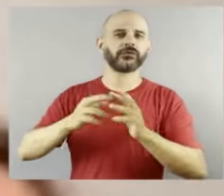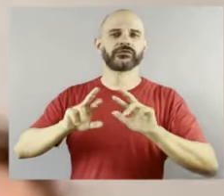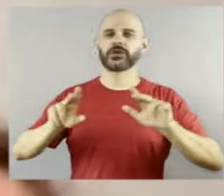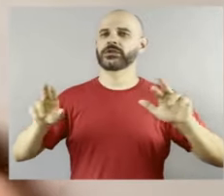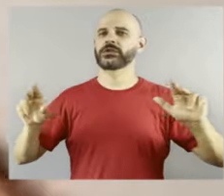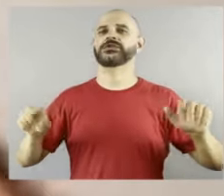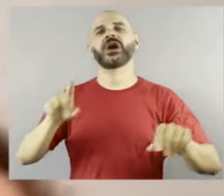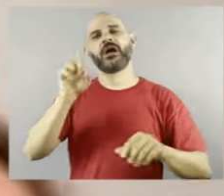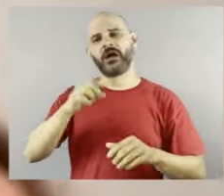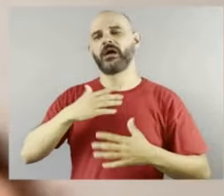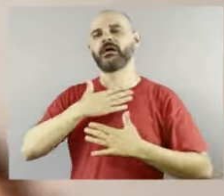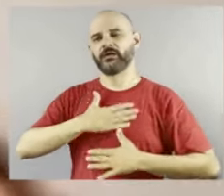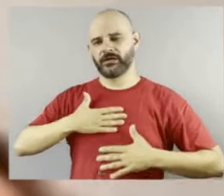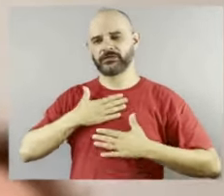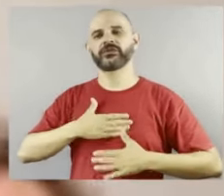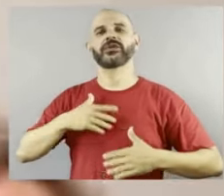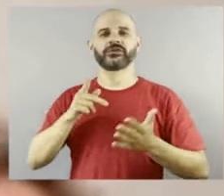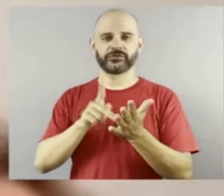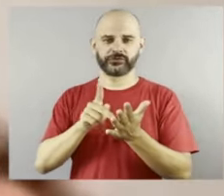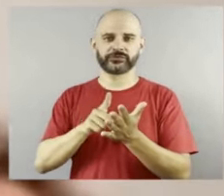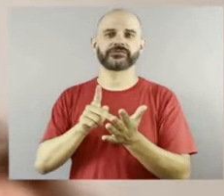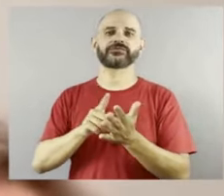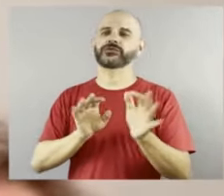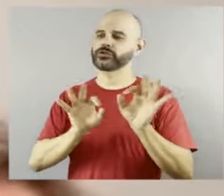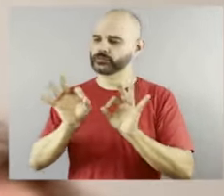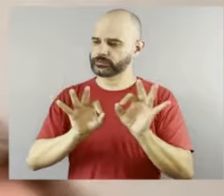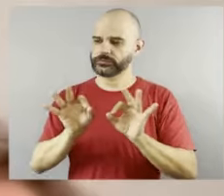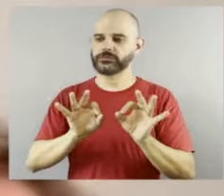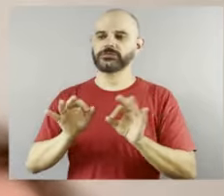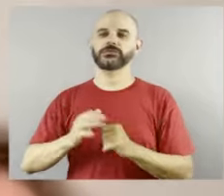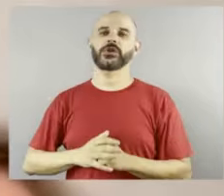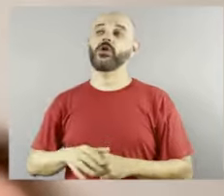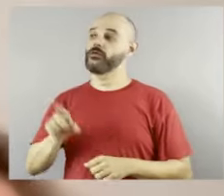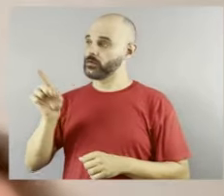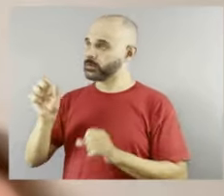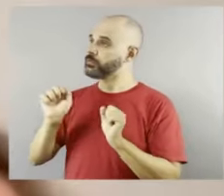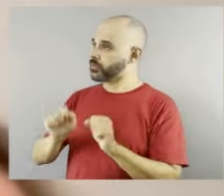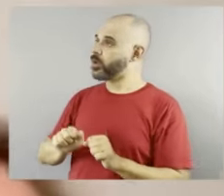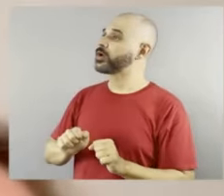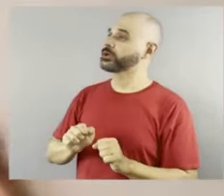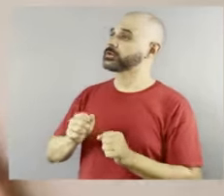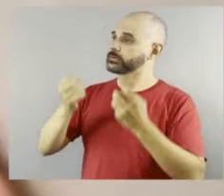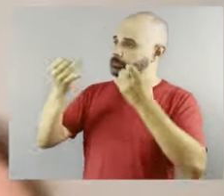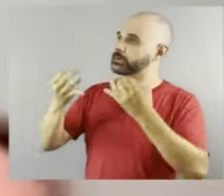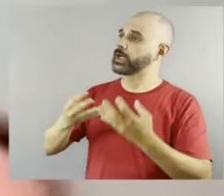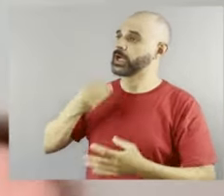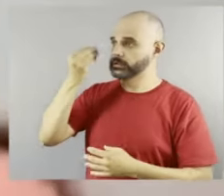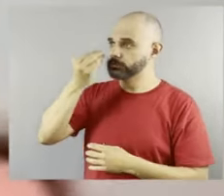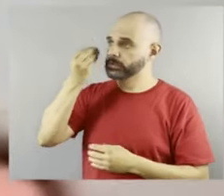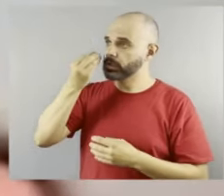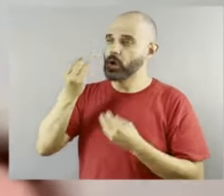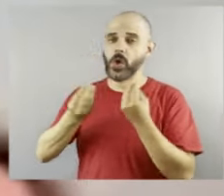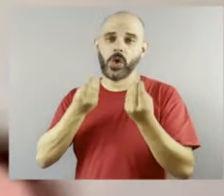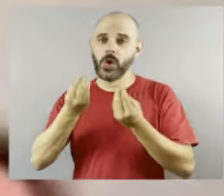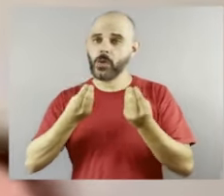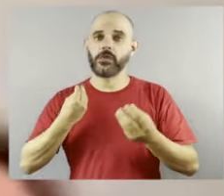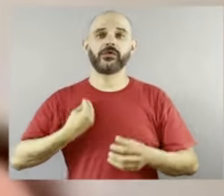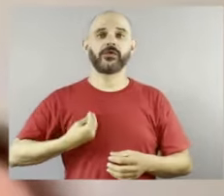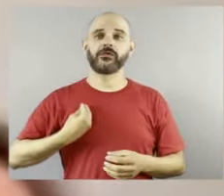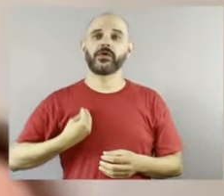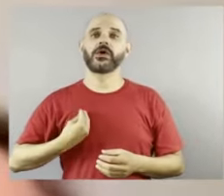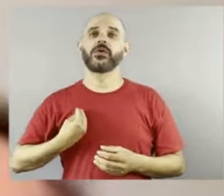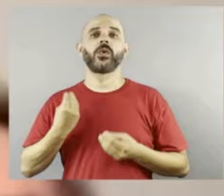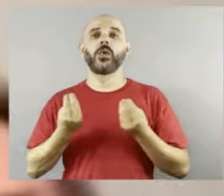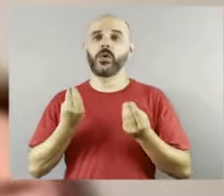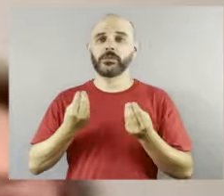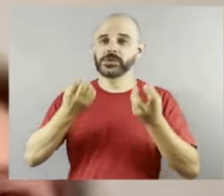realmente que eu tenho. pode falar sobre essas experiências, né, que vocês viveram durante, pode falar um pouquinho delas para a gente aqui, como é que foi isso,